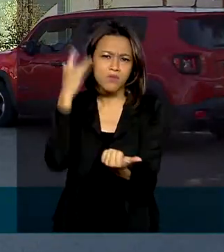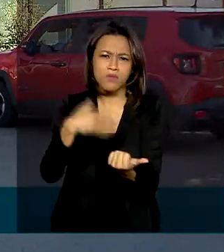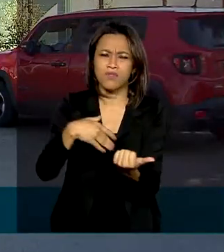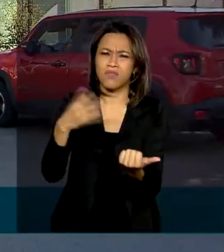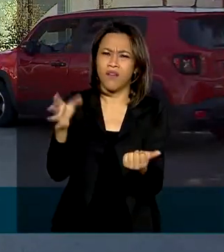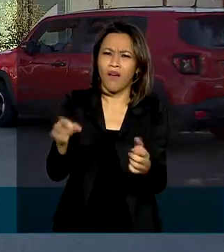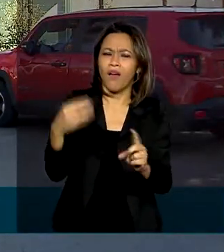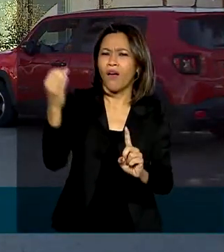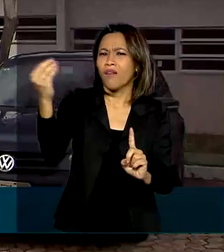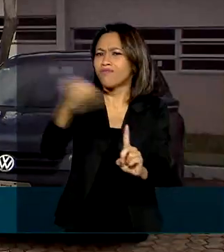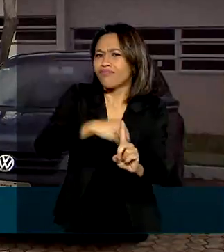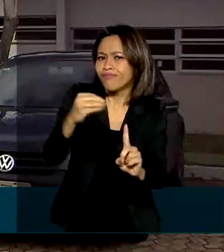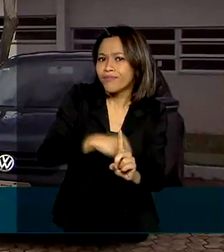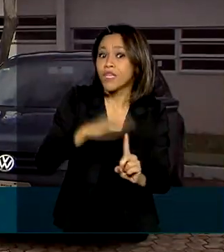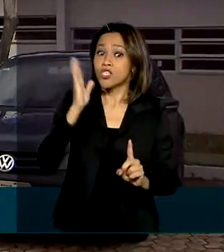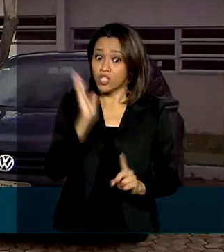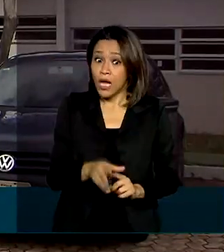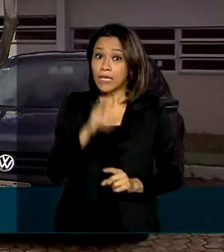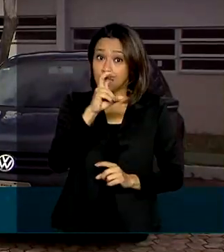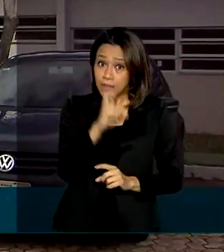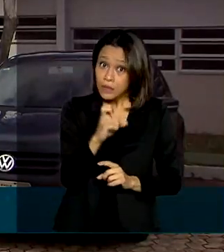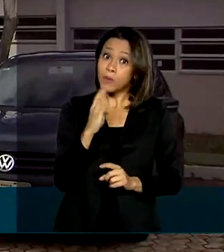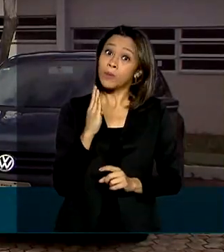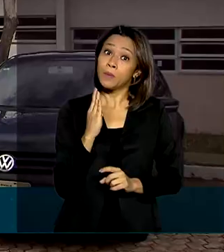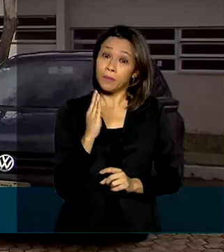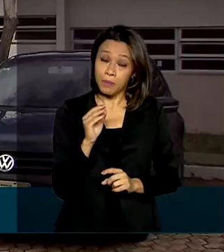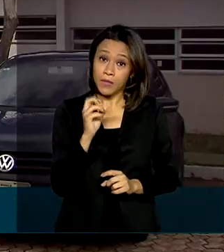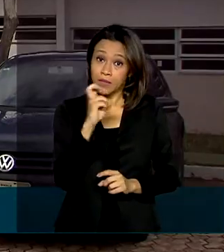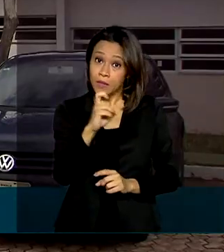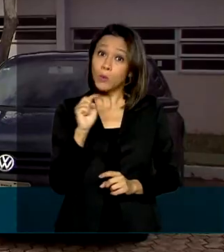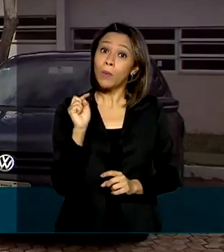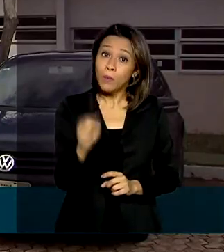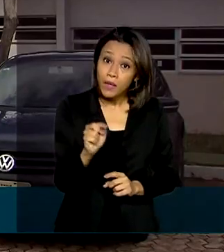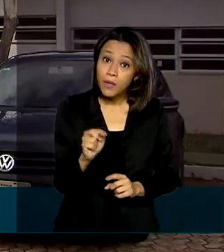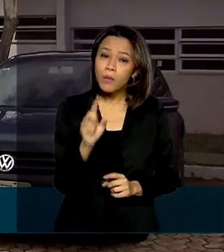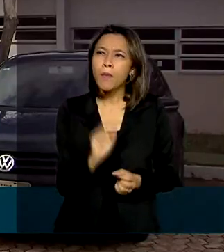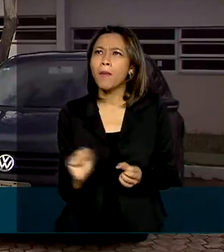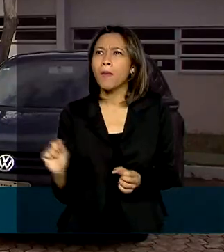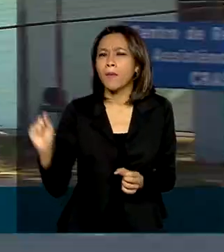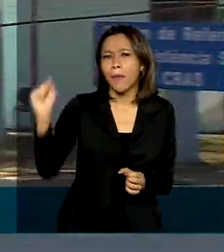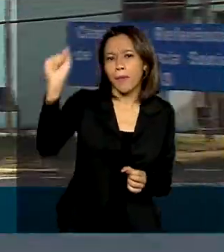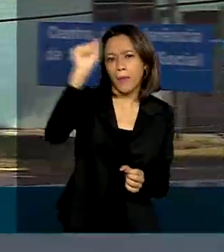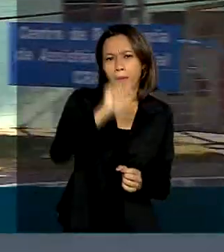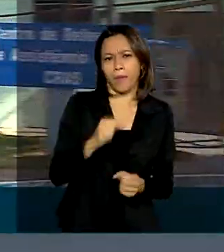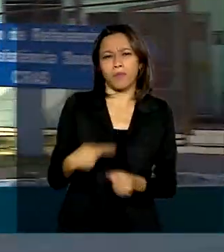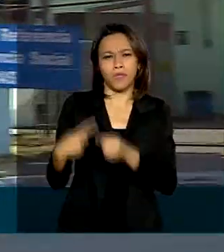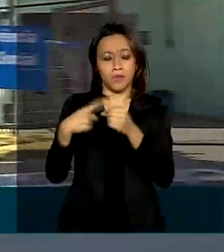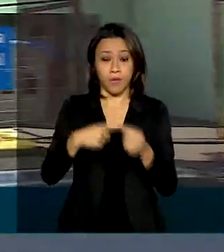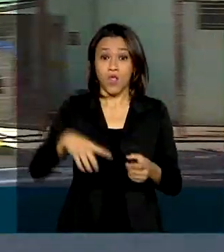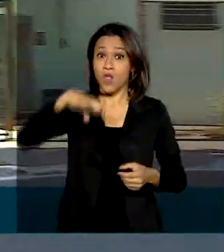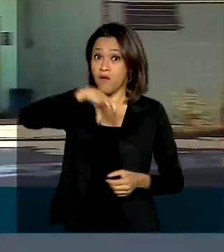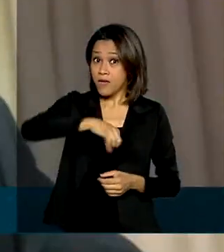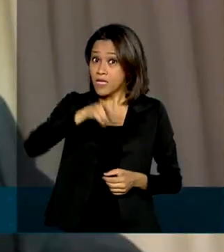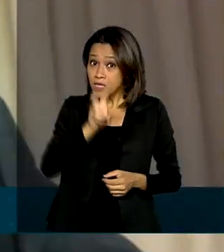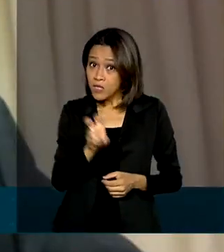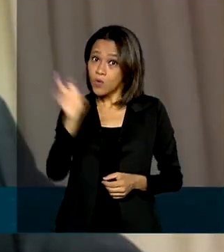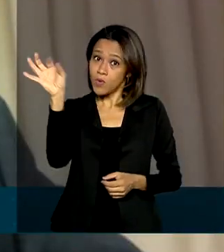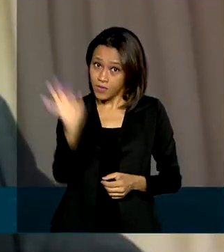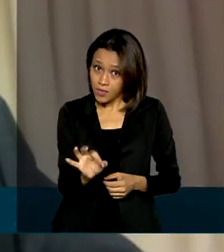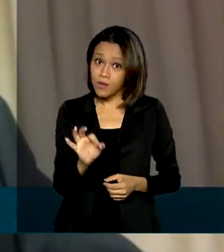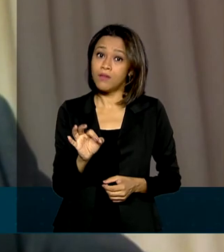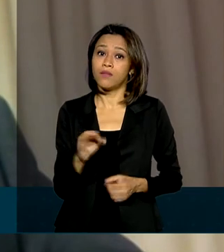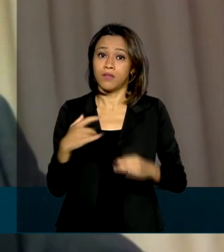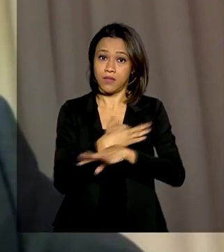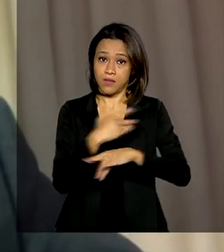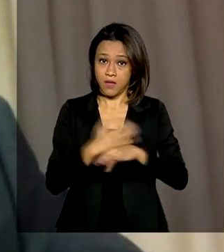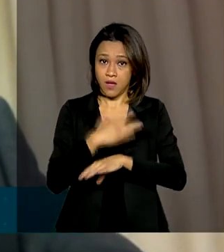a 5.270 municípios, cerca de 95% das cidades brasileiras. Aquisição